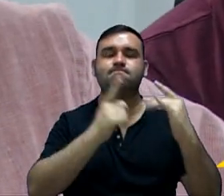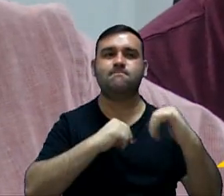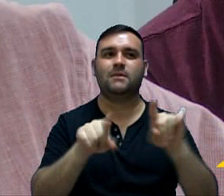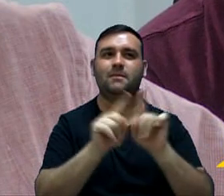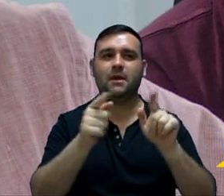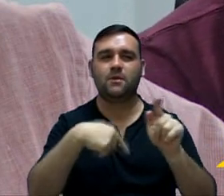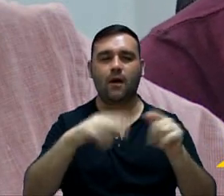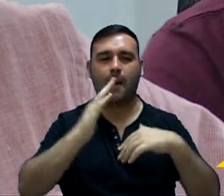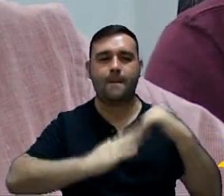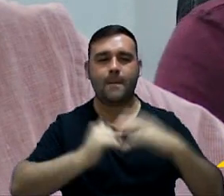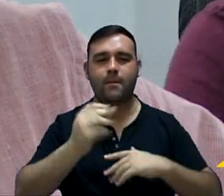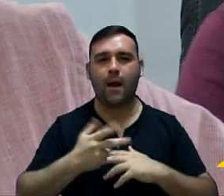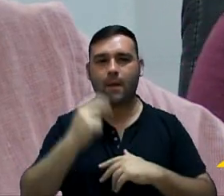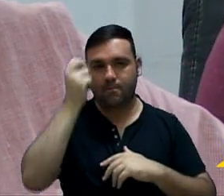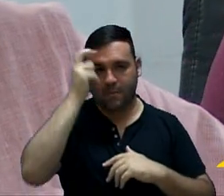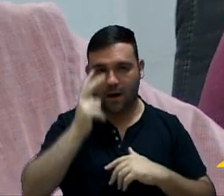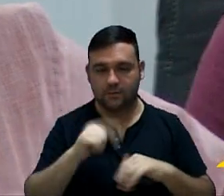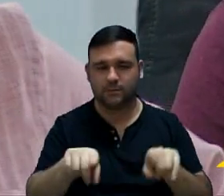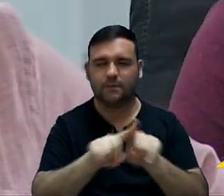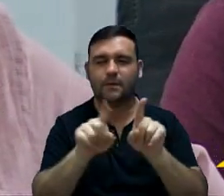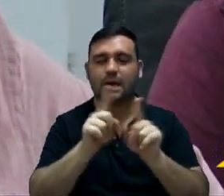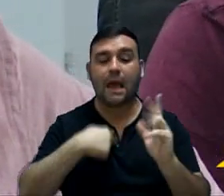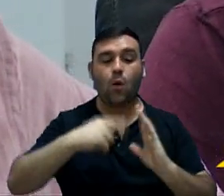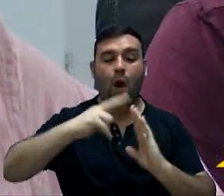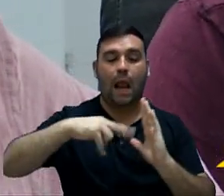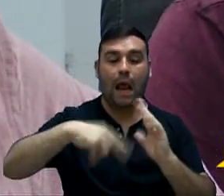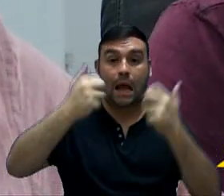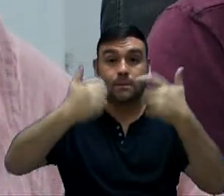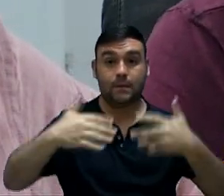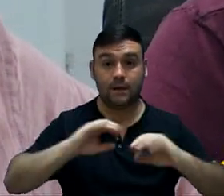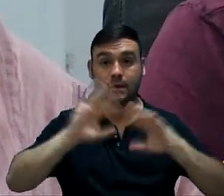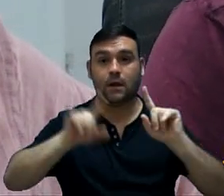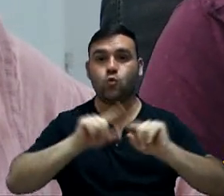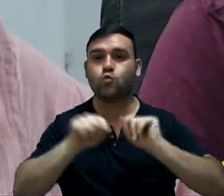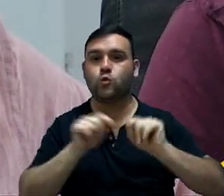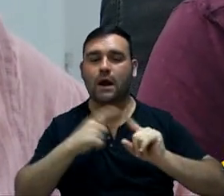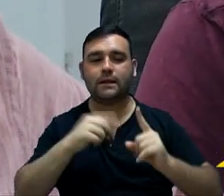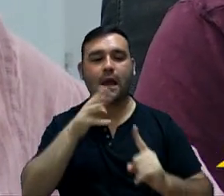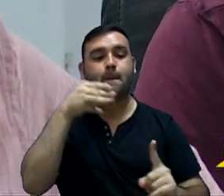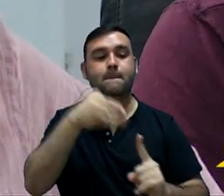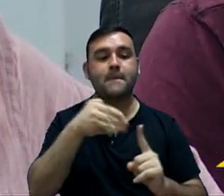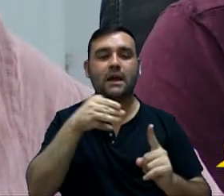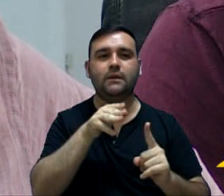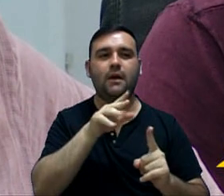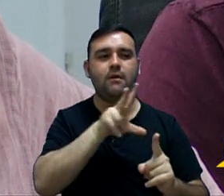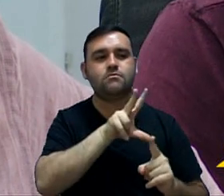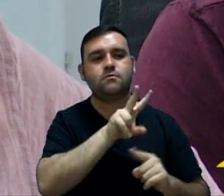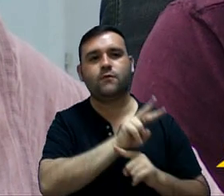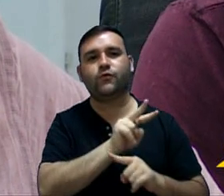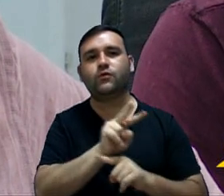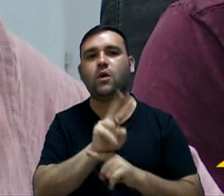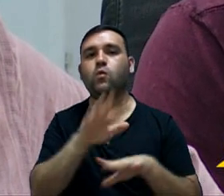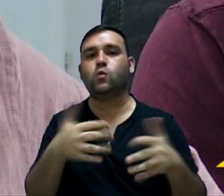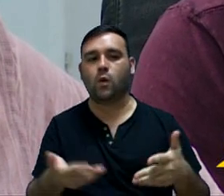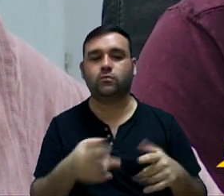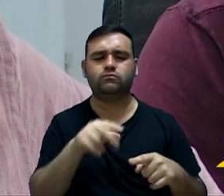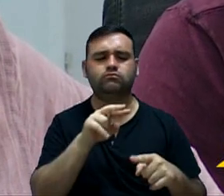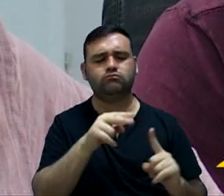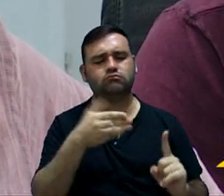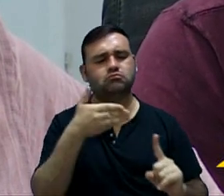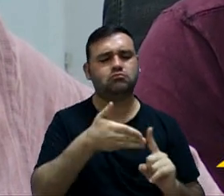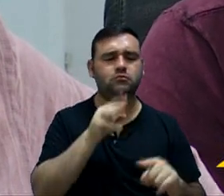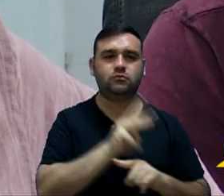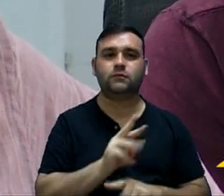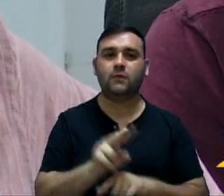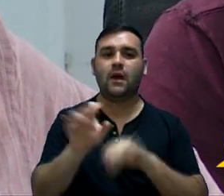alguma expertise nisso. Eu quero só ler aqui, para deixar bem claro, o que são essas metas fiscais. As metas fiscais são o